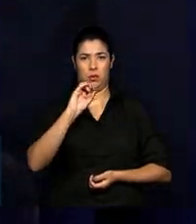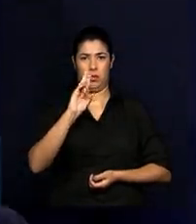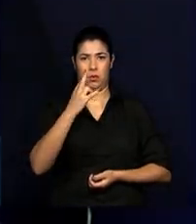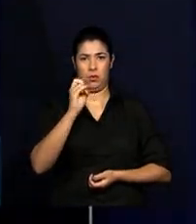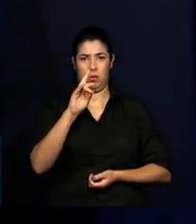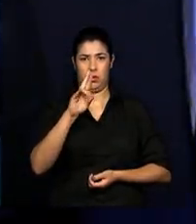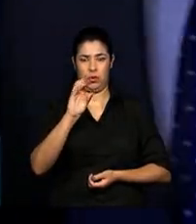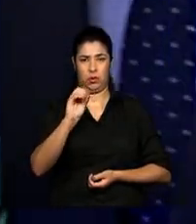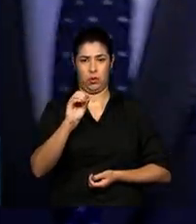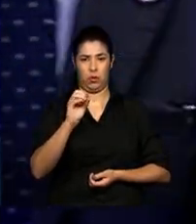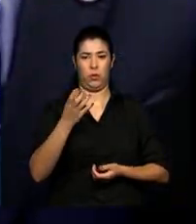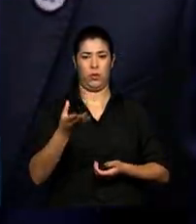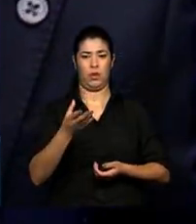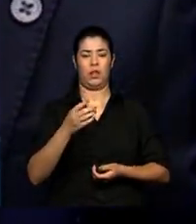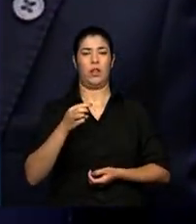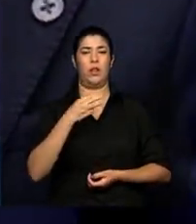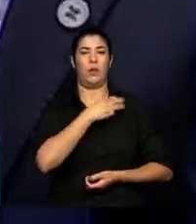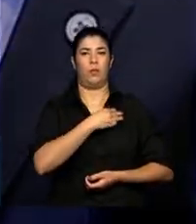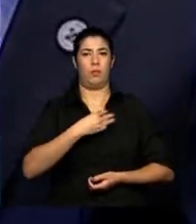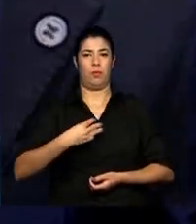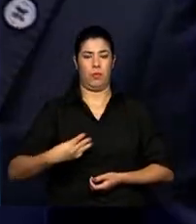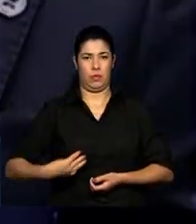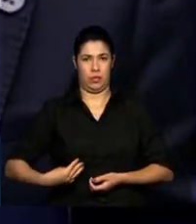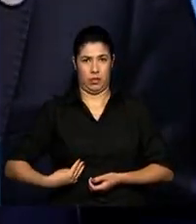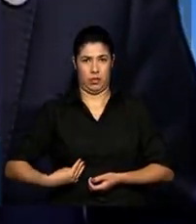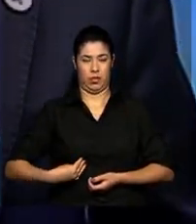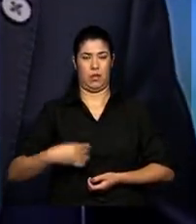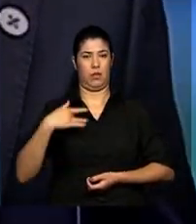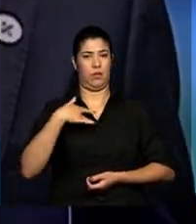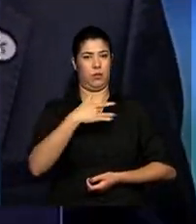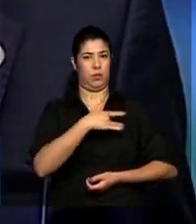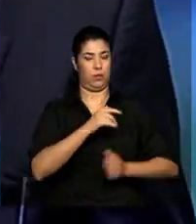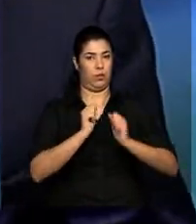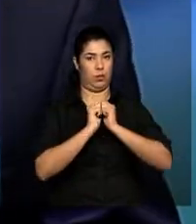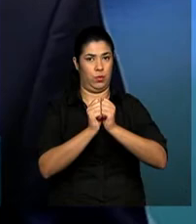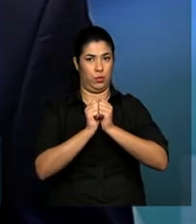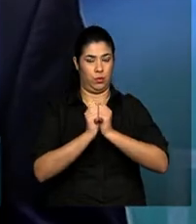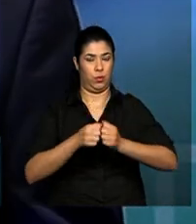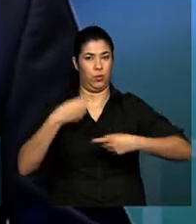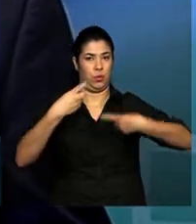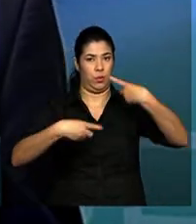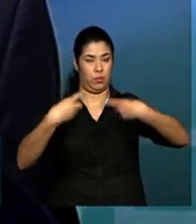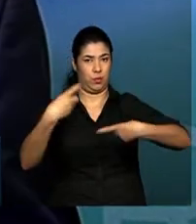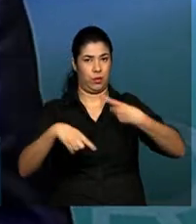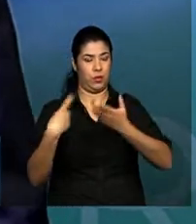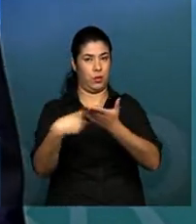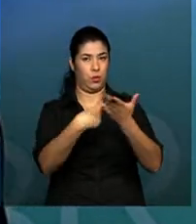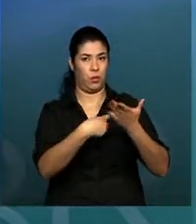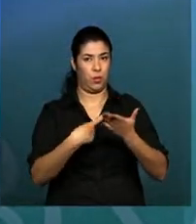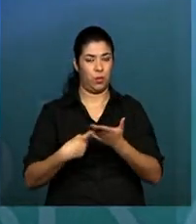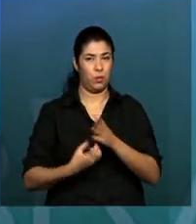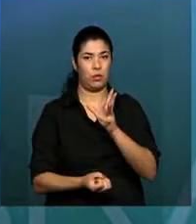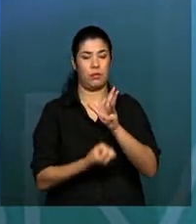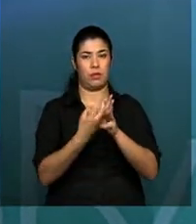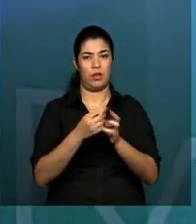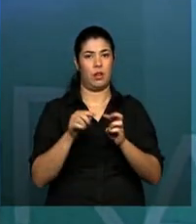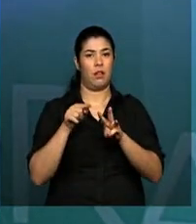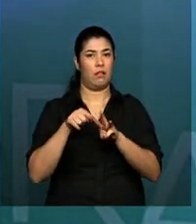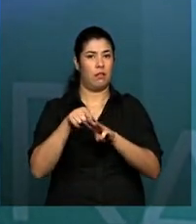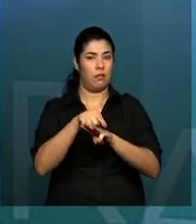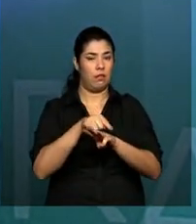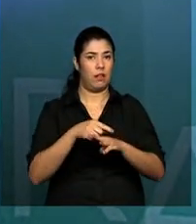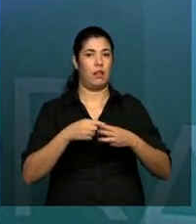política interministerial, dessa base, desse acordo que se estabelece entre os três